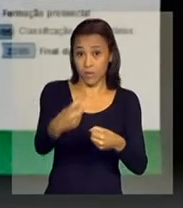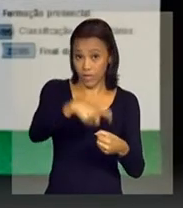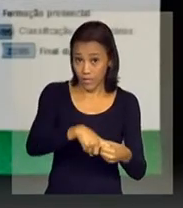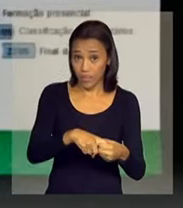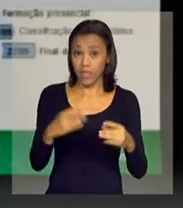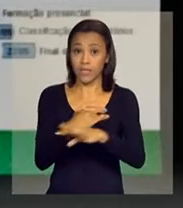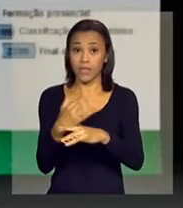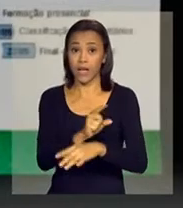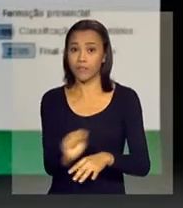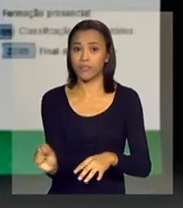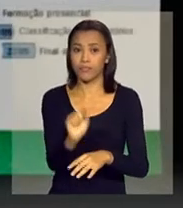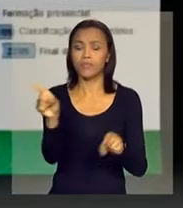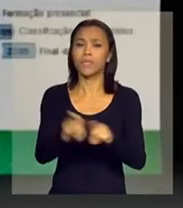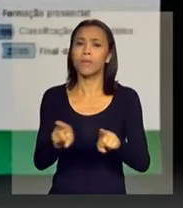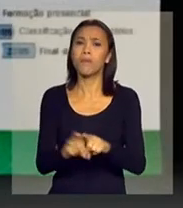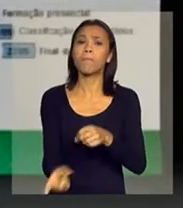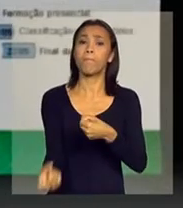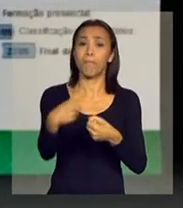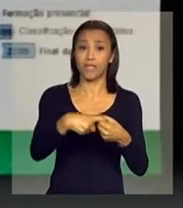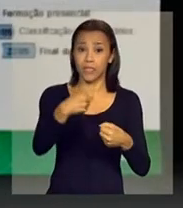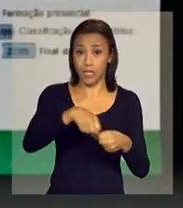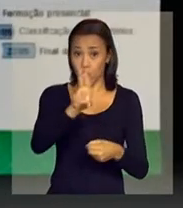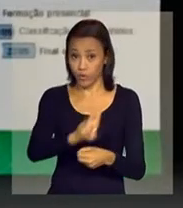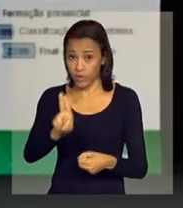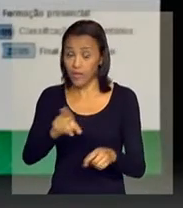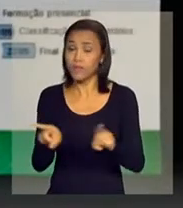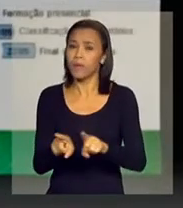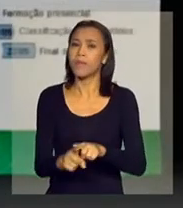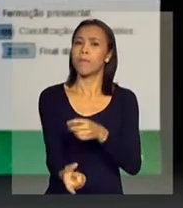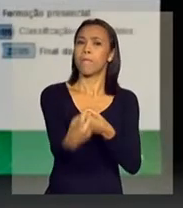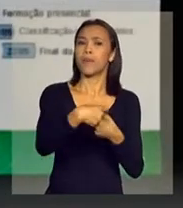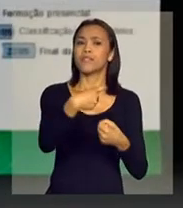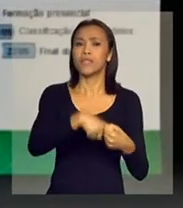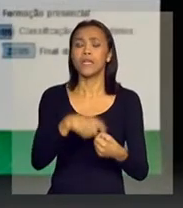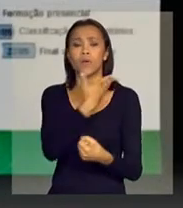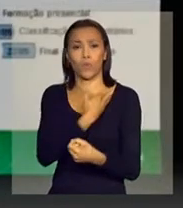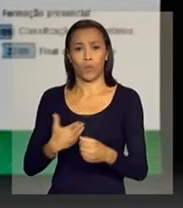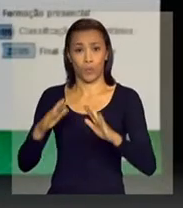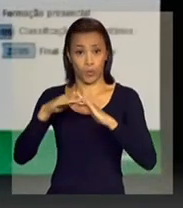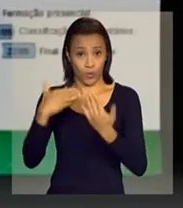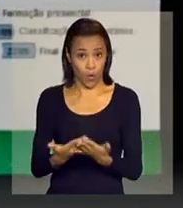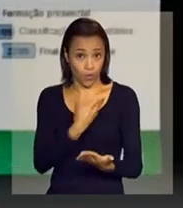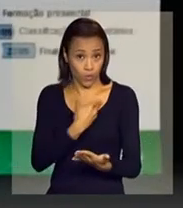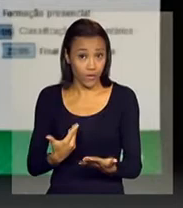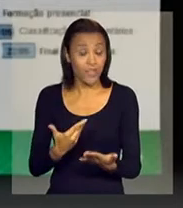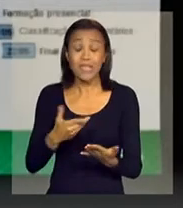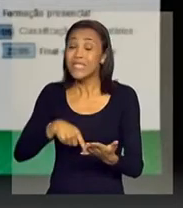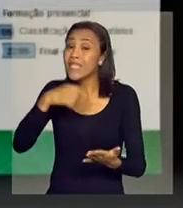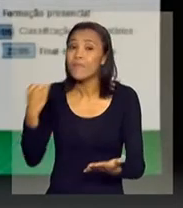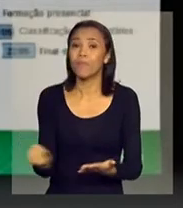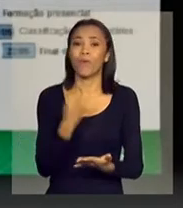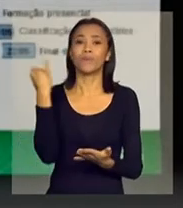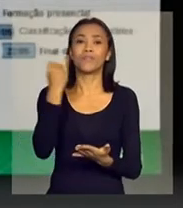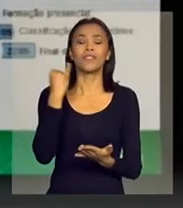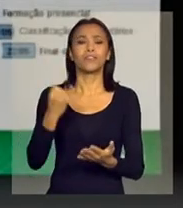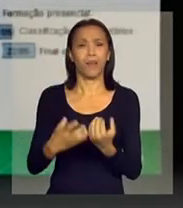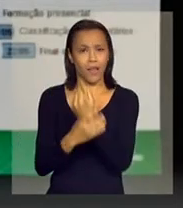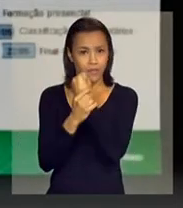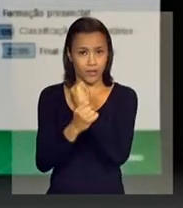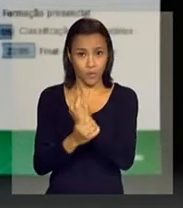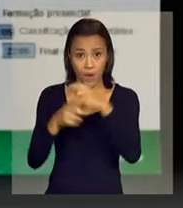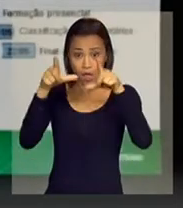-sede, as universidades públicas e escolas públicas no país inteiro tem sido muito importante para a garantia dos espaços